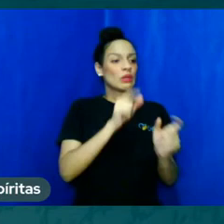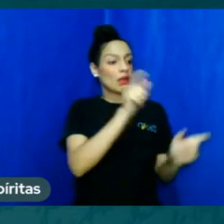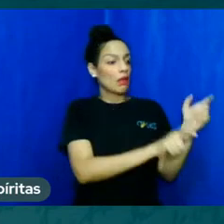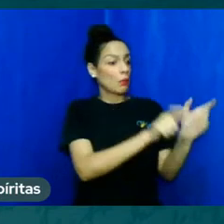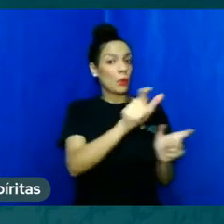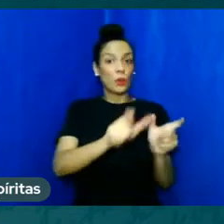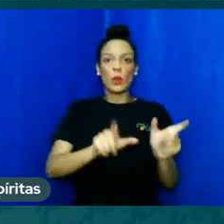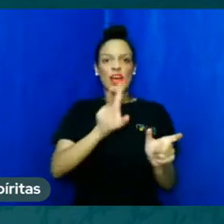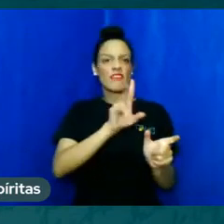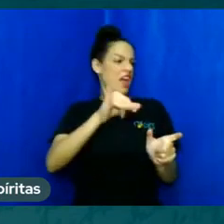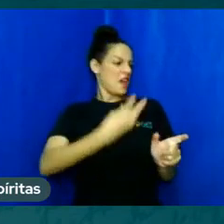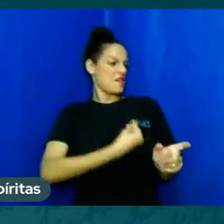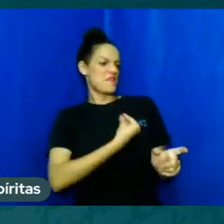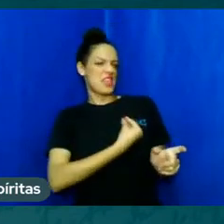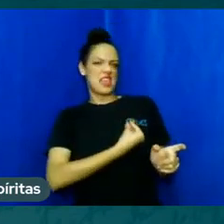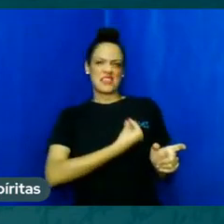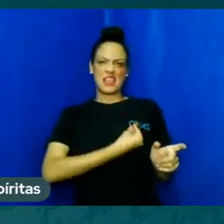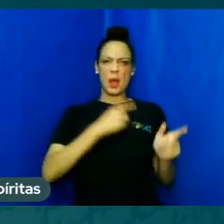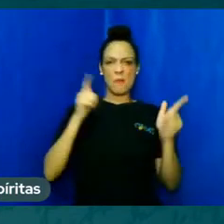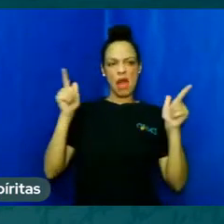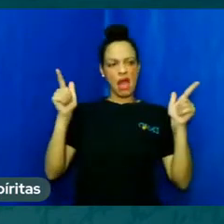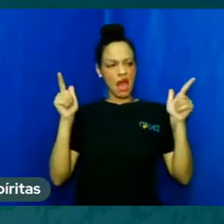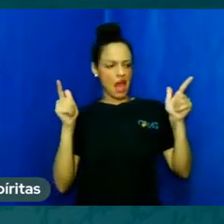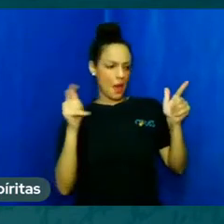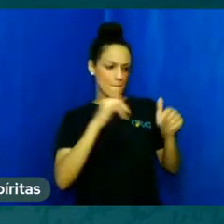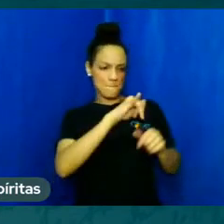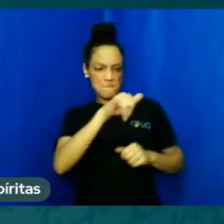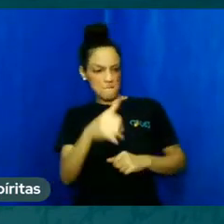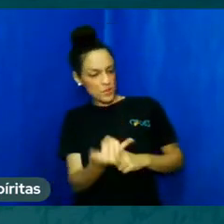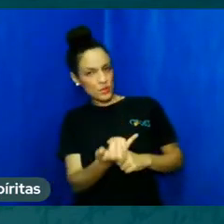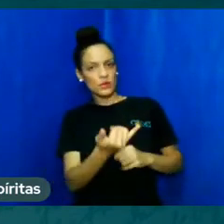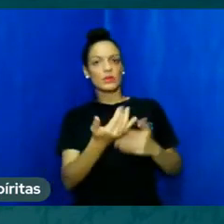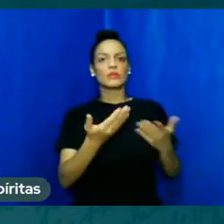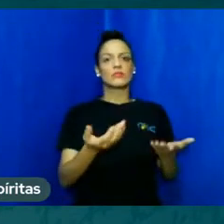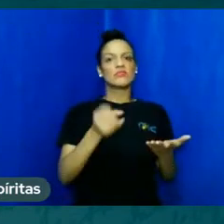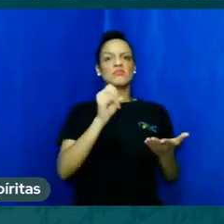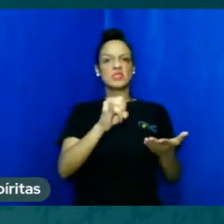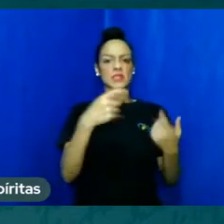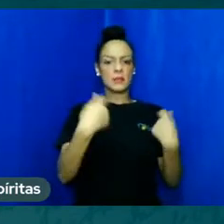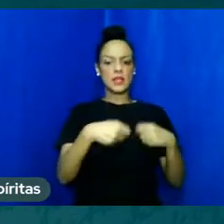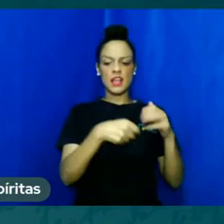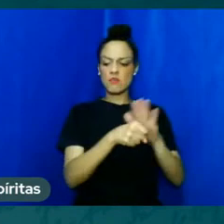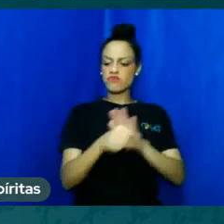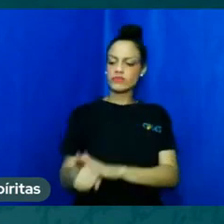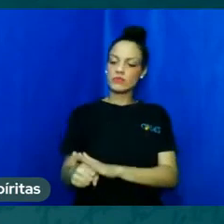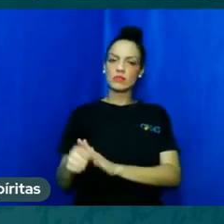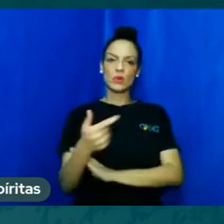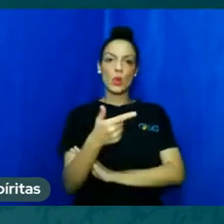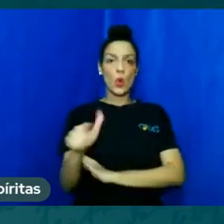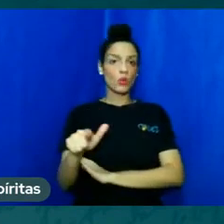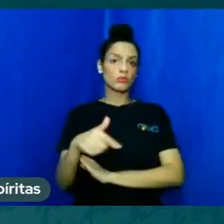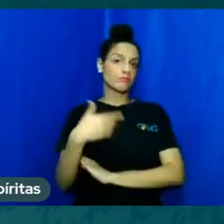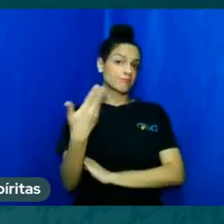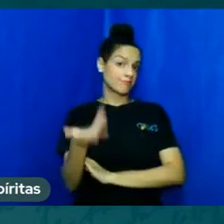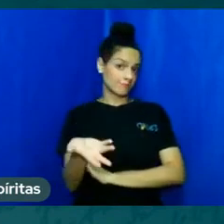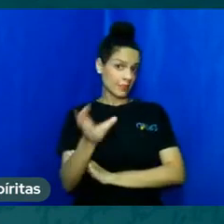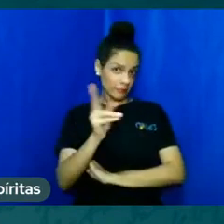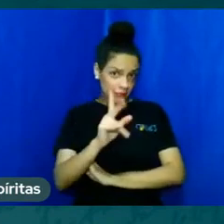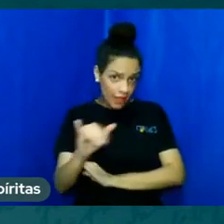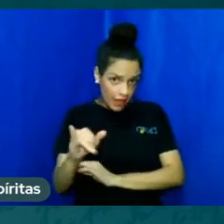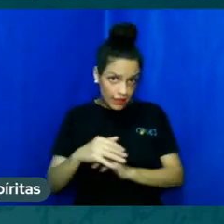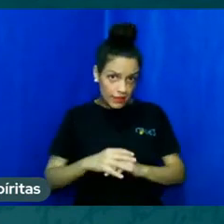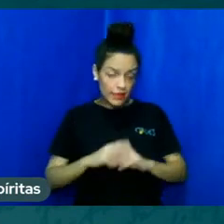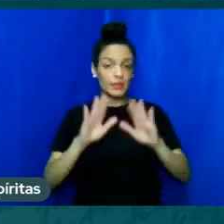aproveitar, e, né? Se eu tiver que passar por cima de alguém, tudo bem? Claro que a gente sabe que há muitas